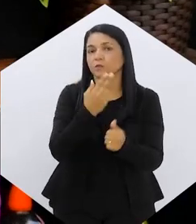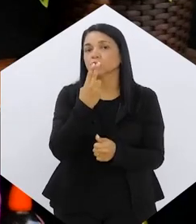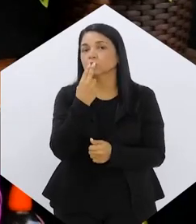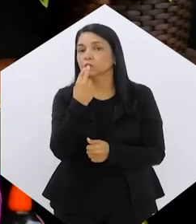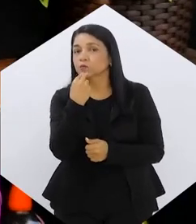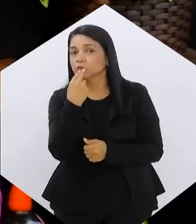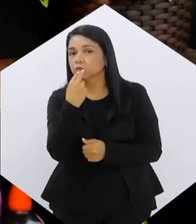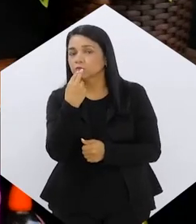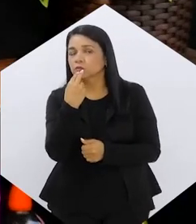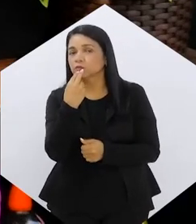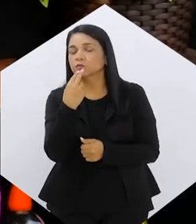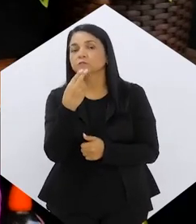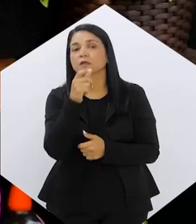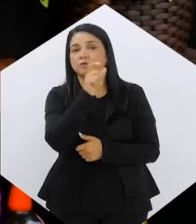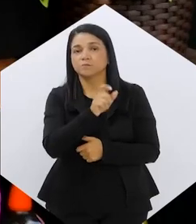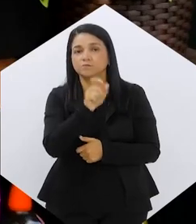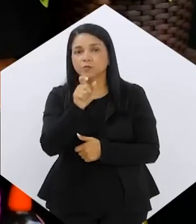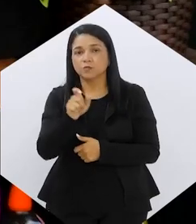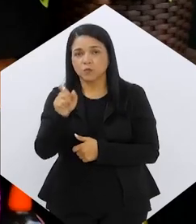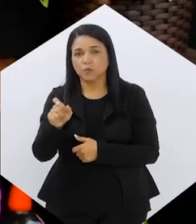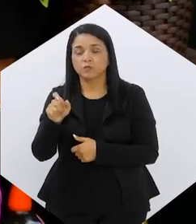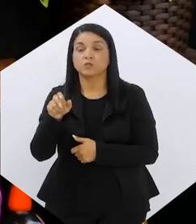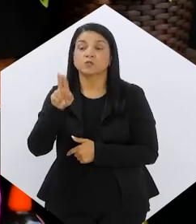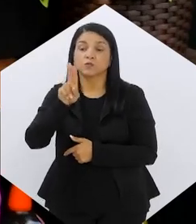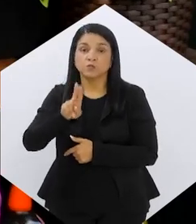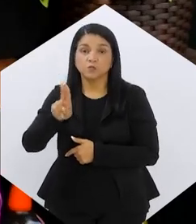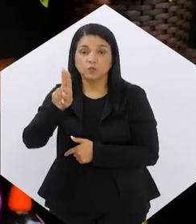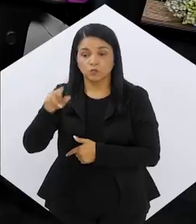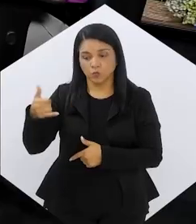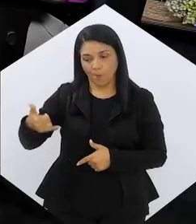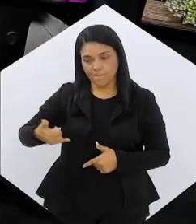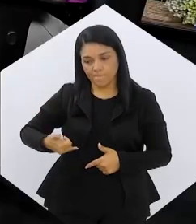nutricional também para esses pacientes e usuários?